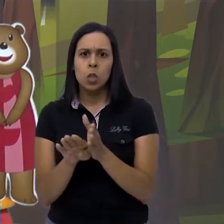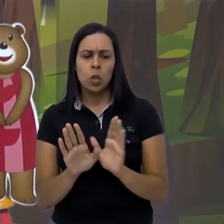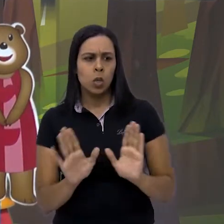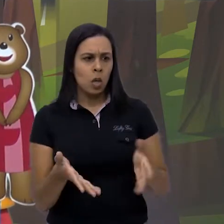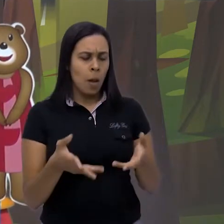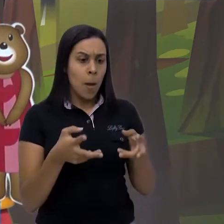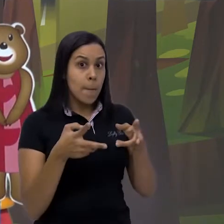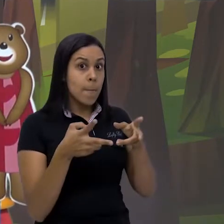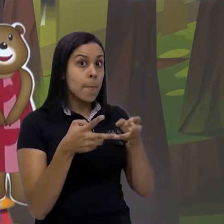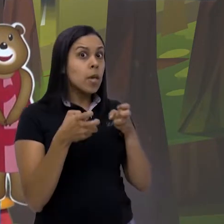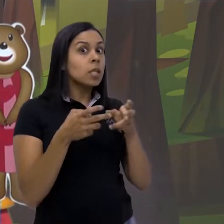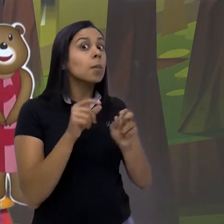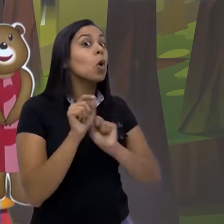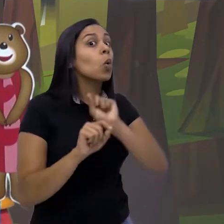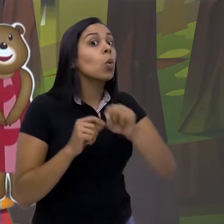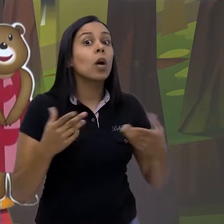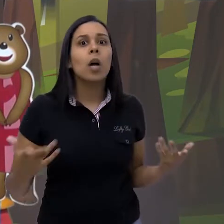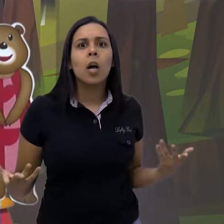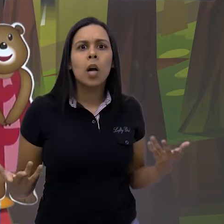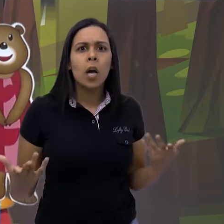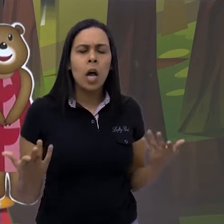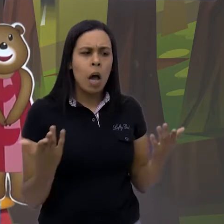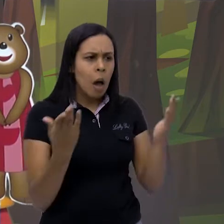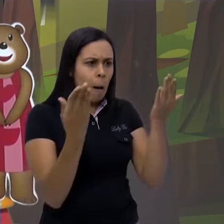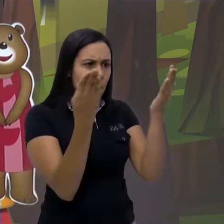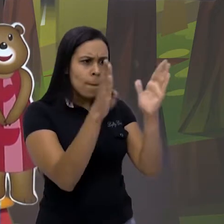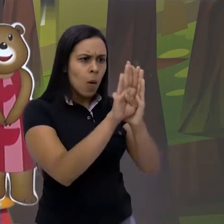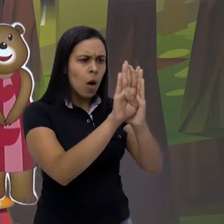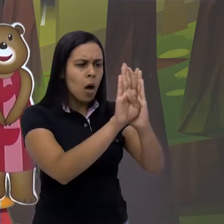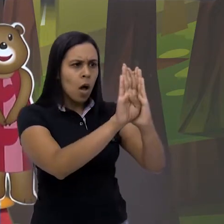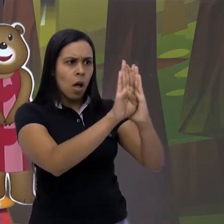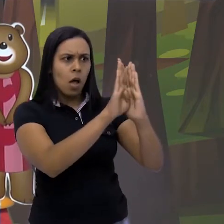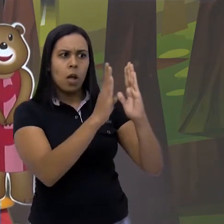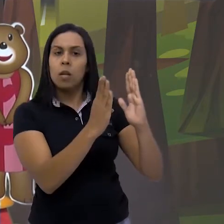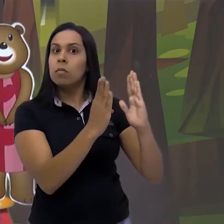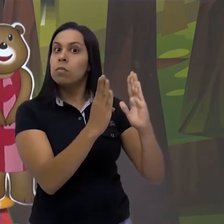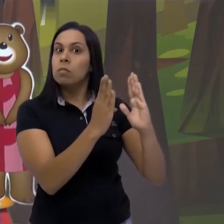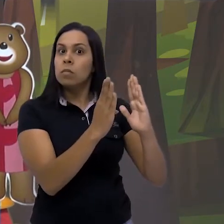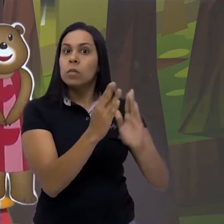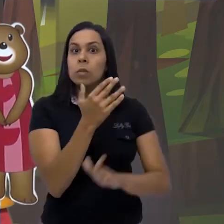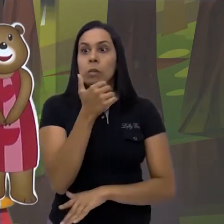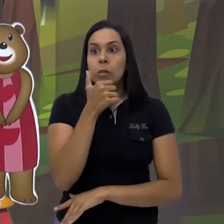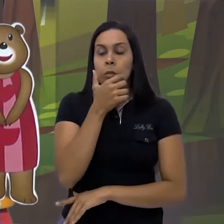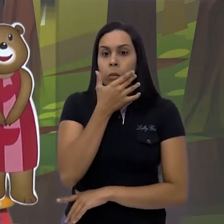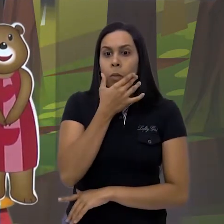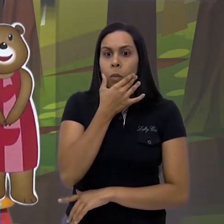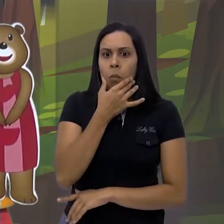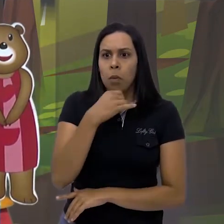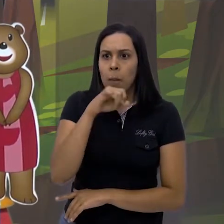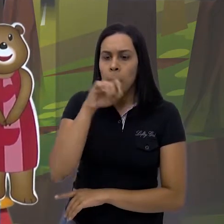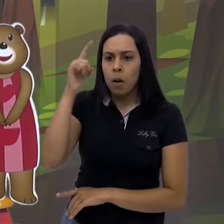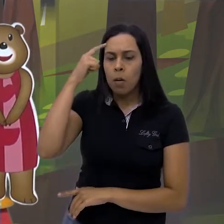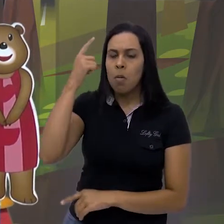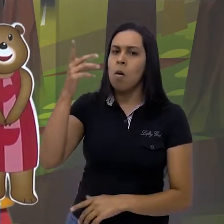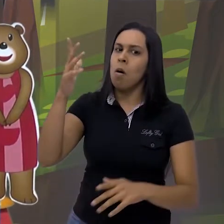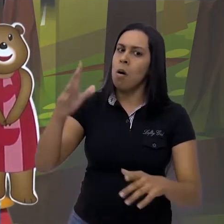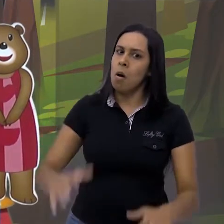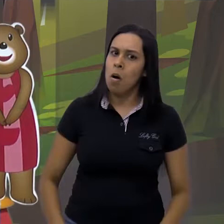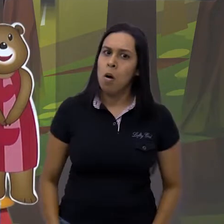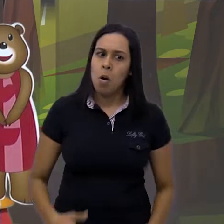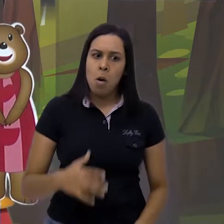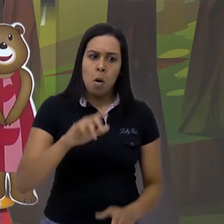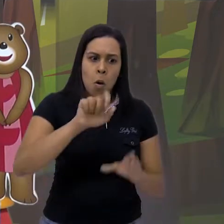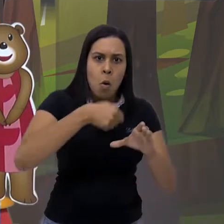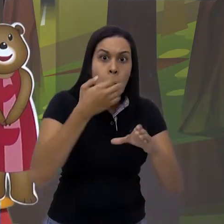estranhou. Já estranharam, né? A porta aberta. O papai disse, mexeram no meu